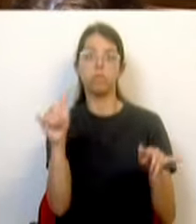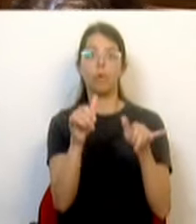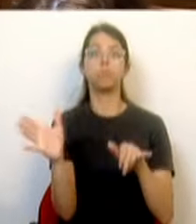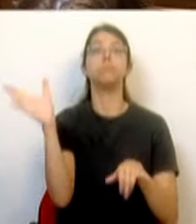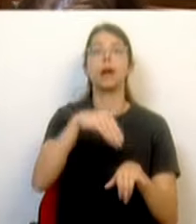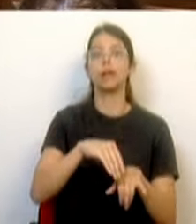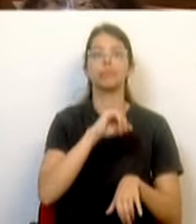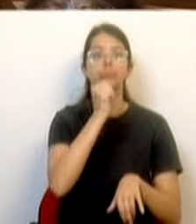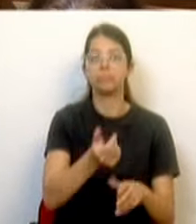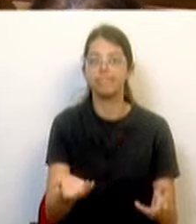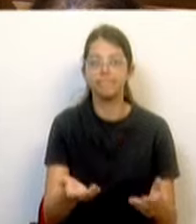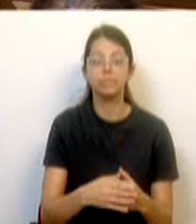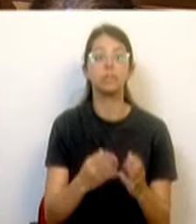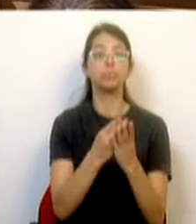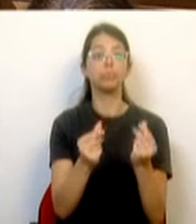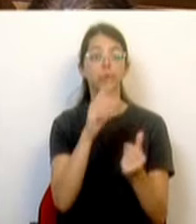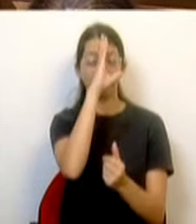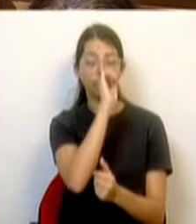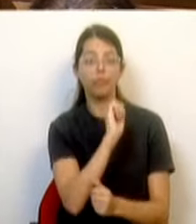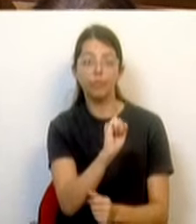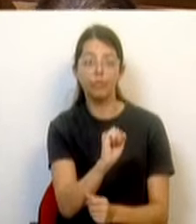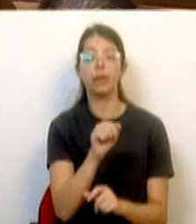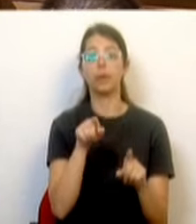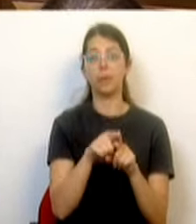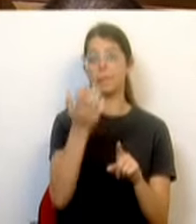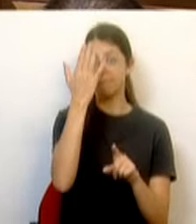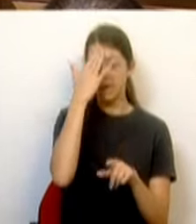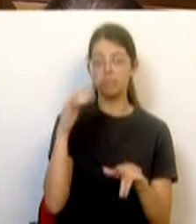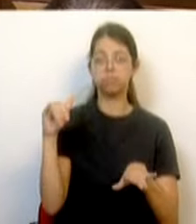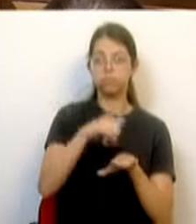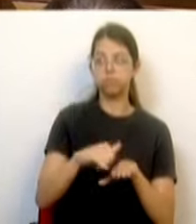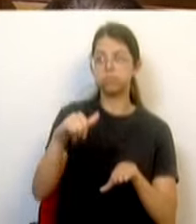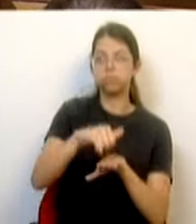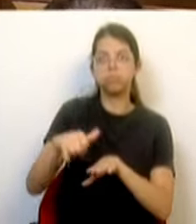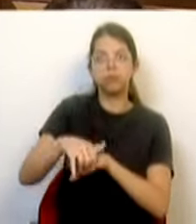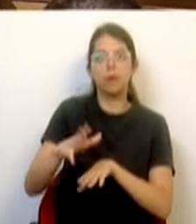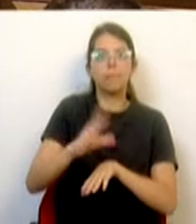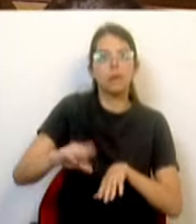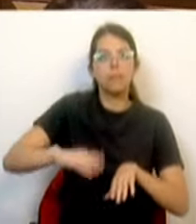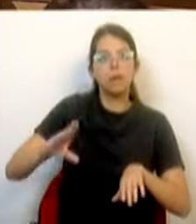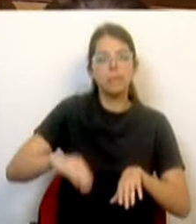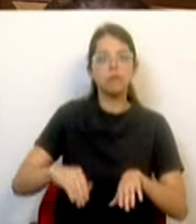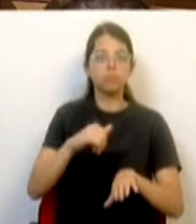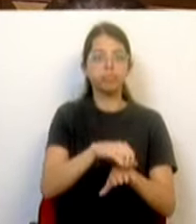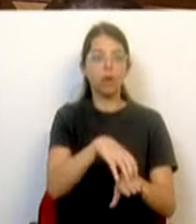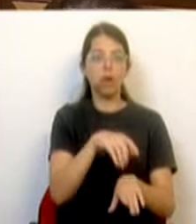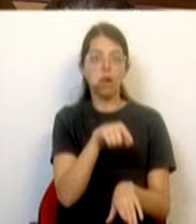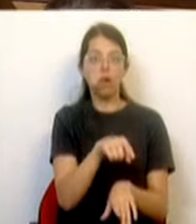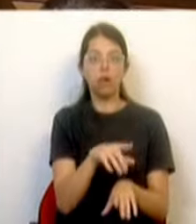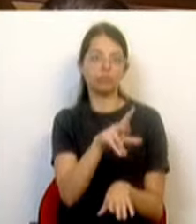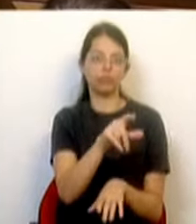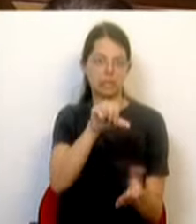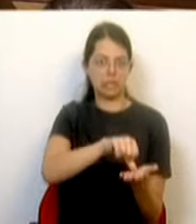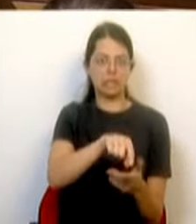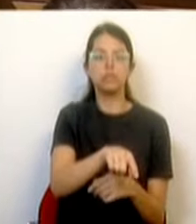E a solução que o Governo apresenta é reforçar a capacidade aeroportuária do Humberto Delgado. Fez gala de tomar decisões